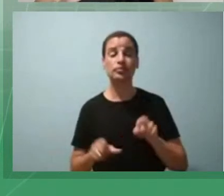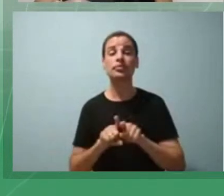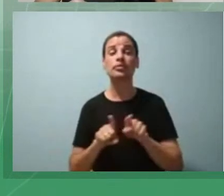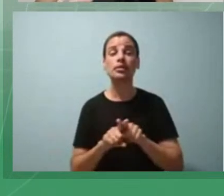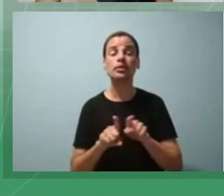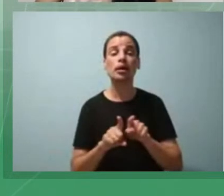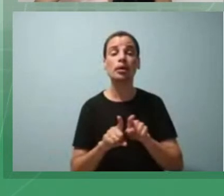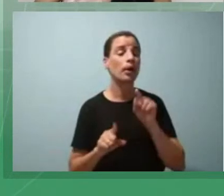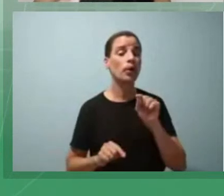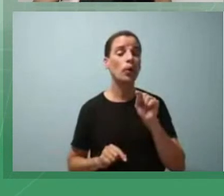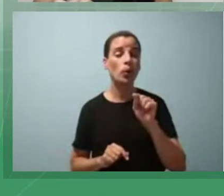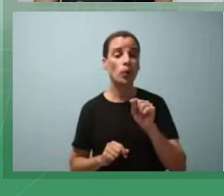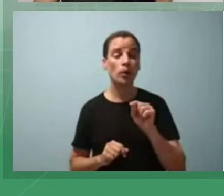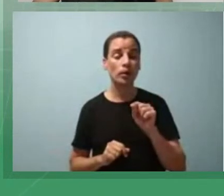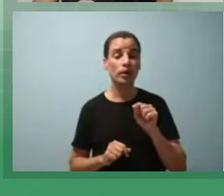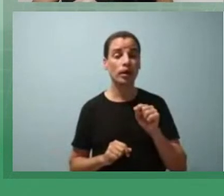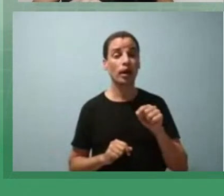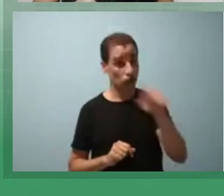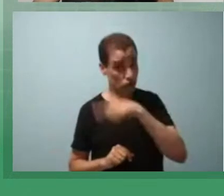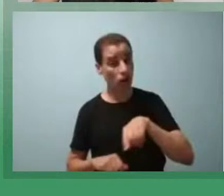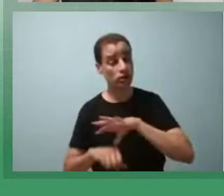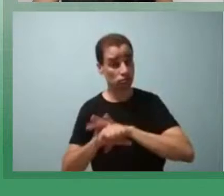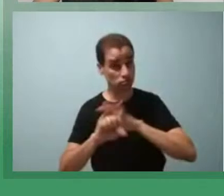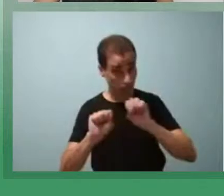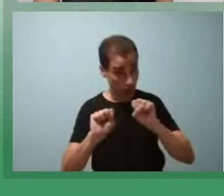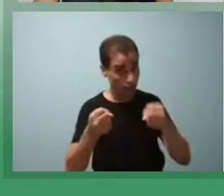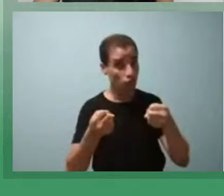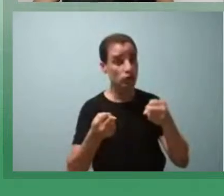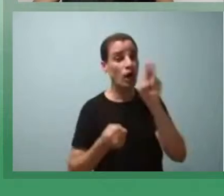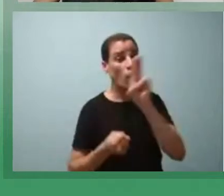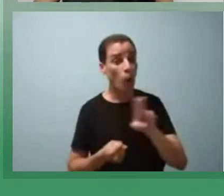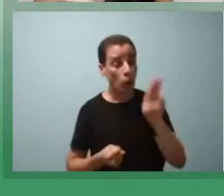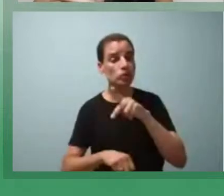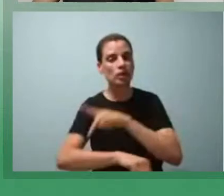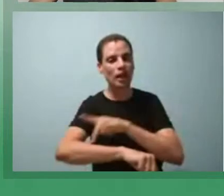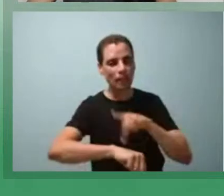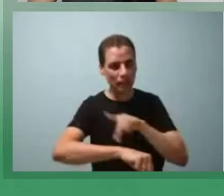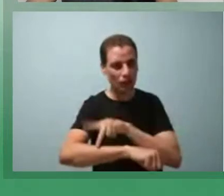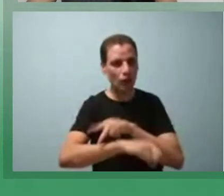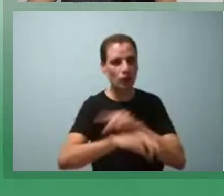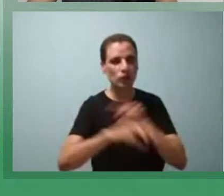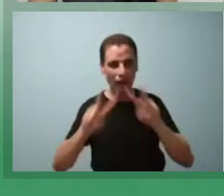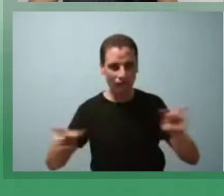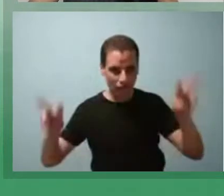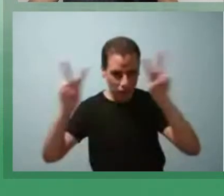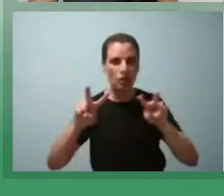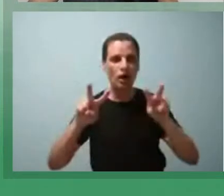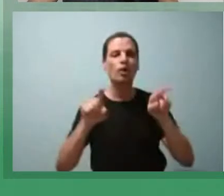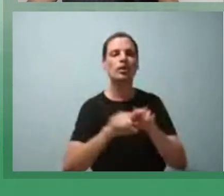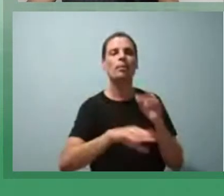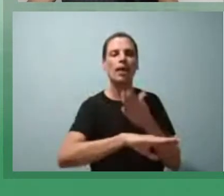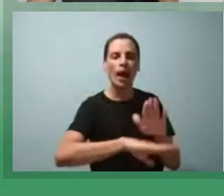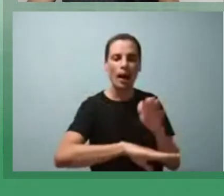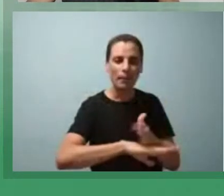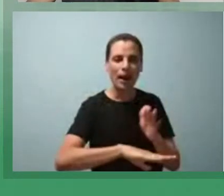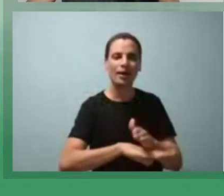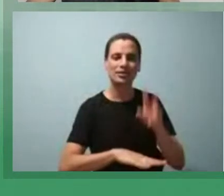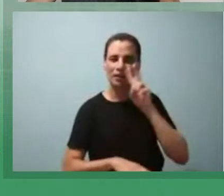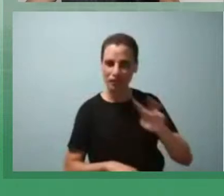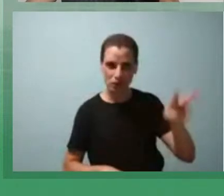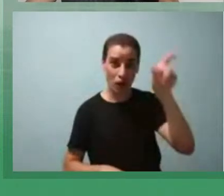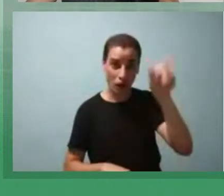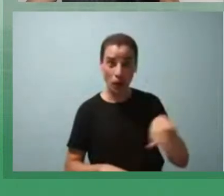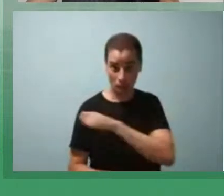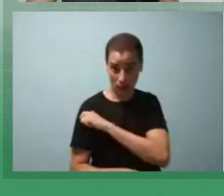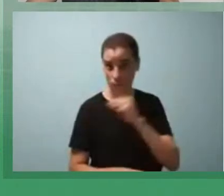nós buscamos reforçar o uso da pedagogia visual, a prática educacional do aluno surdo, adotar o uso